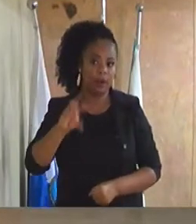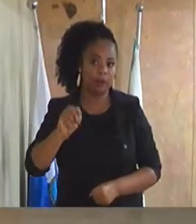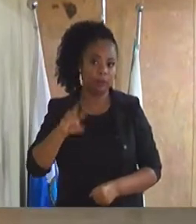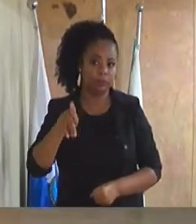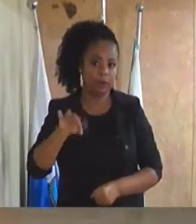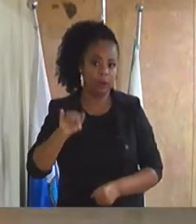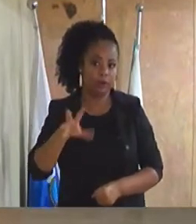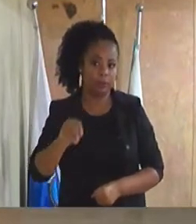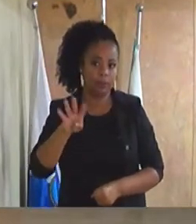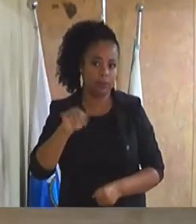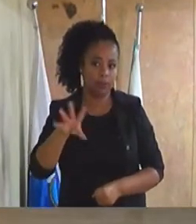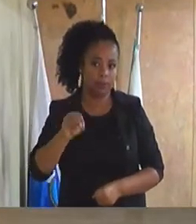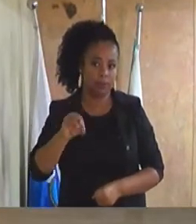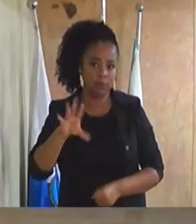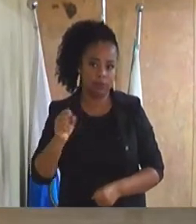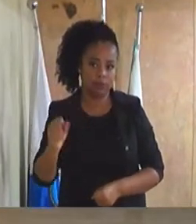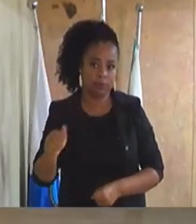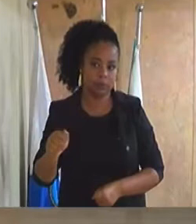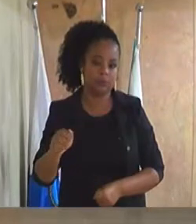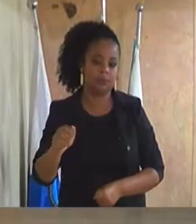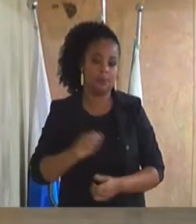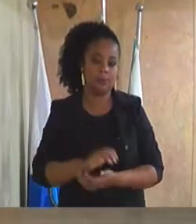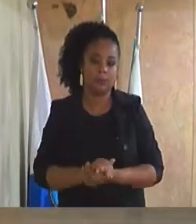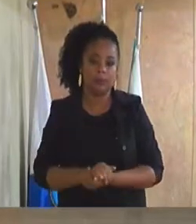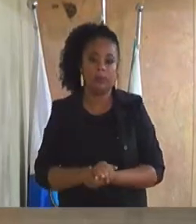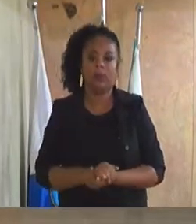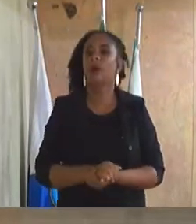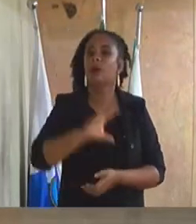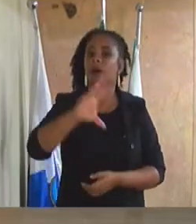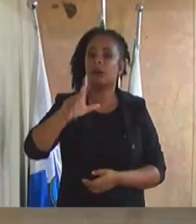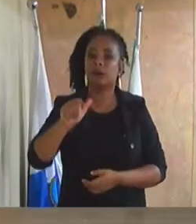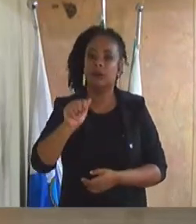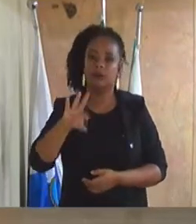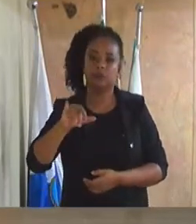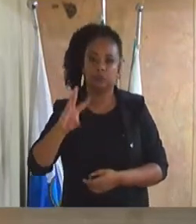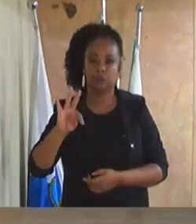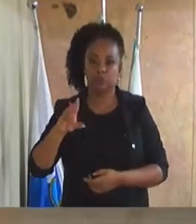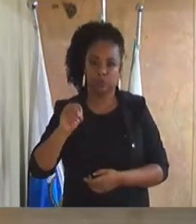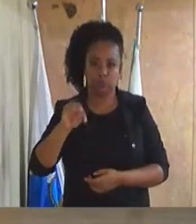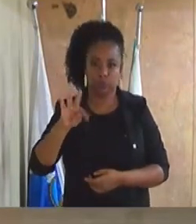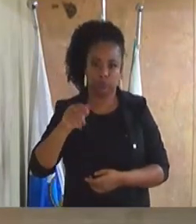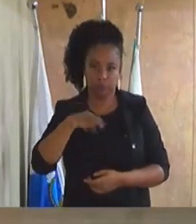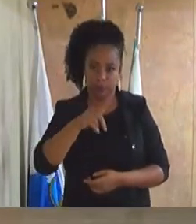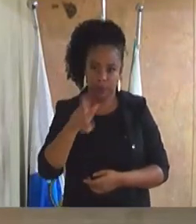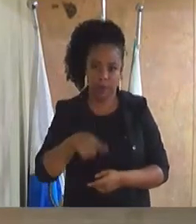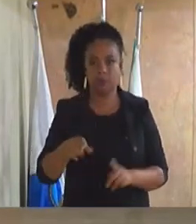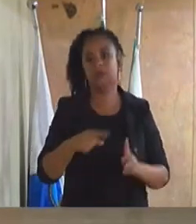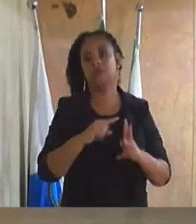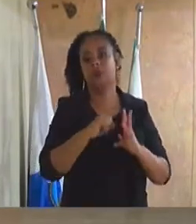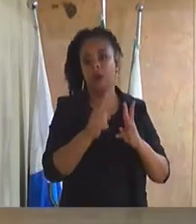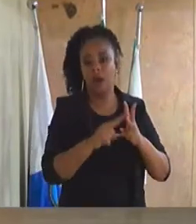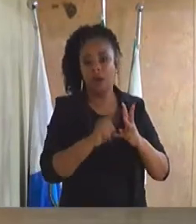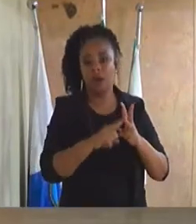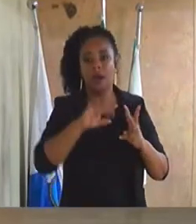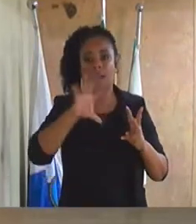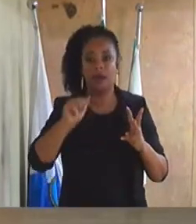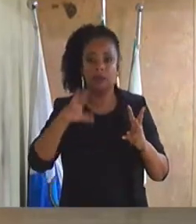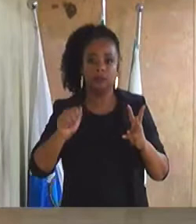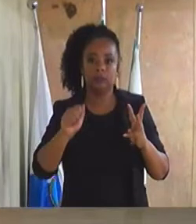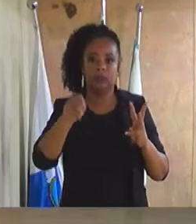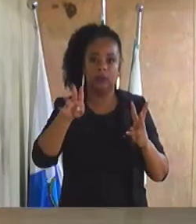Barbosa Tavares, Cláudio de Oliveira Tomás, Carlos Alberto de Paula Dias, júnior,